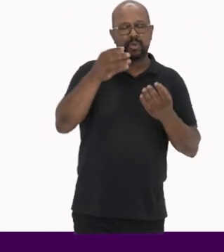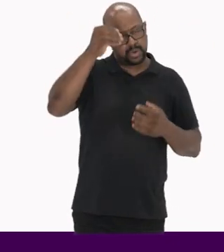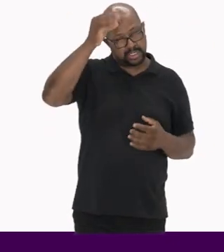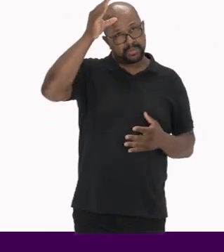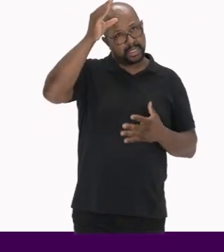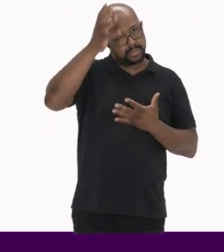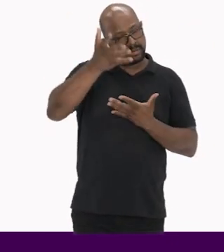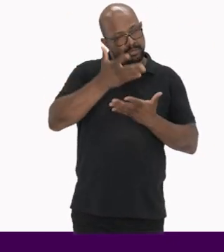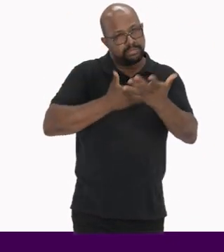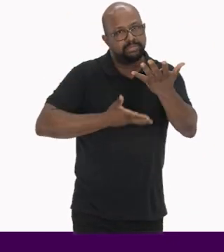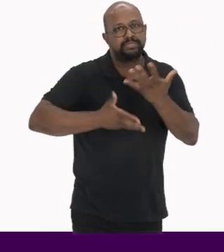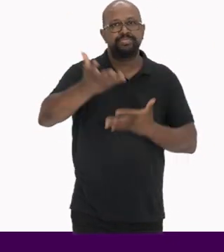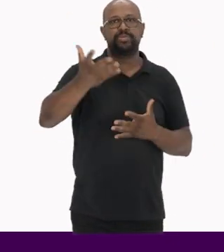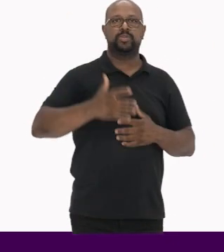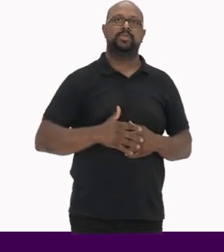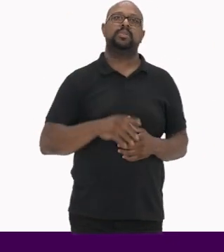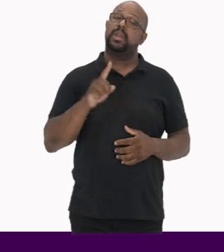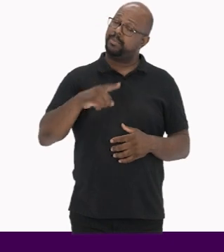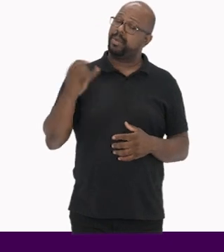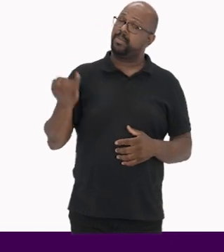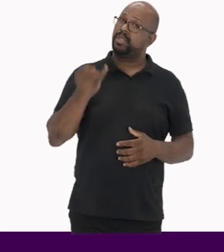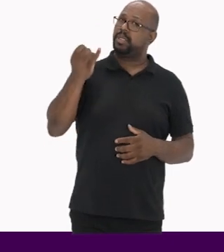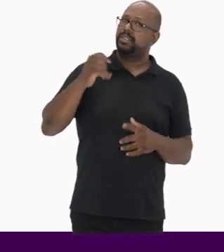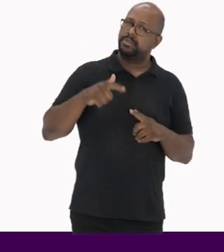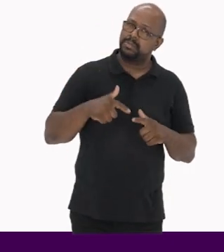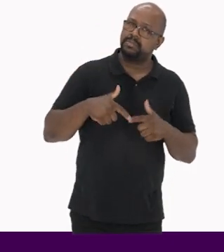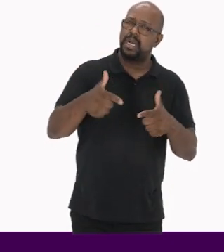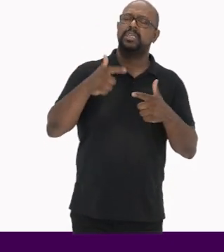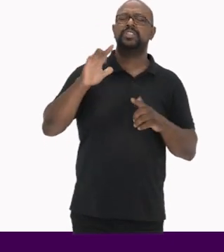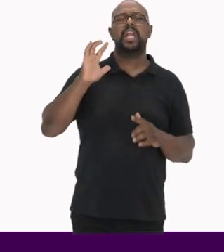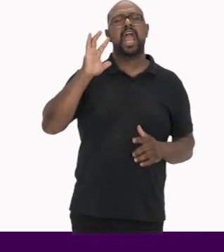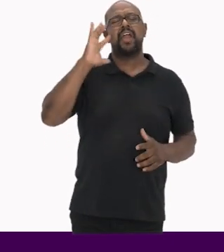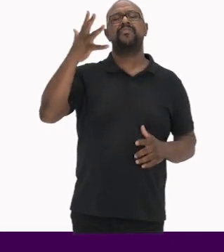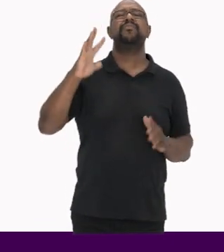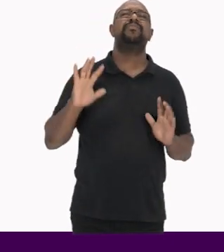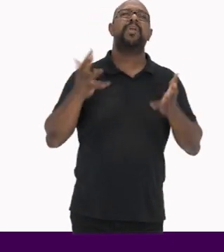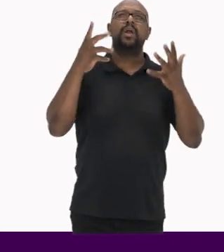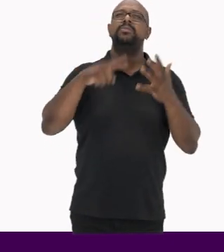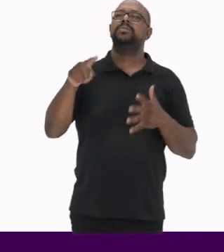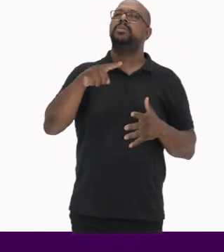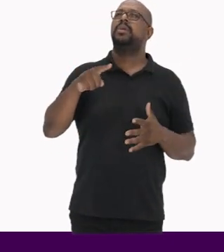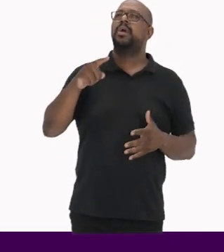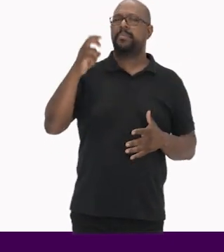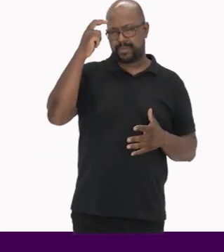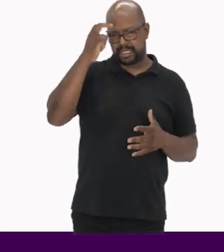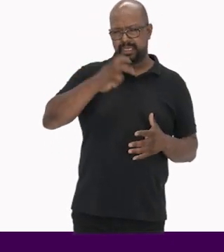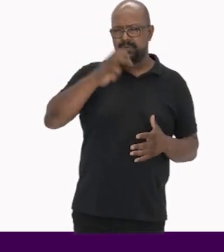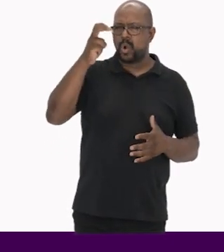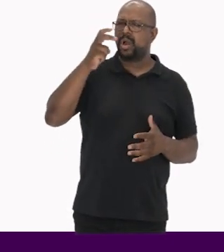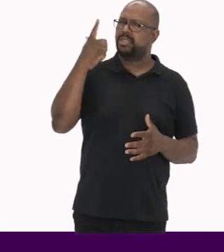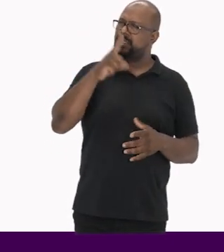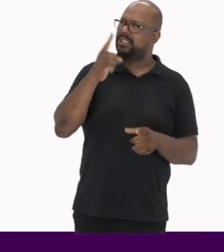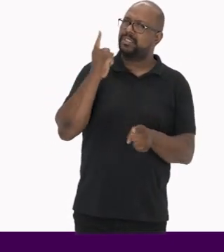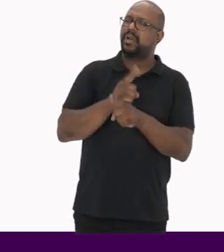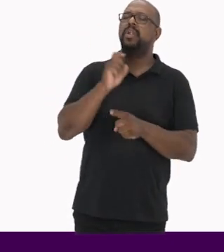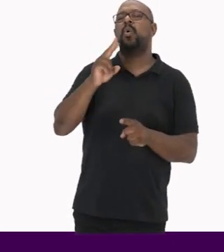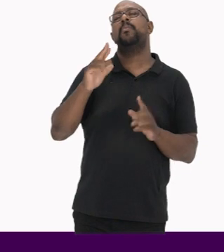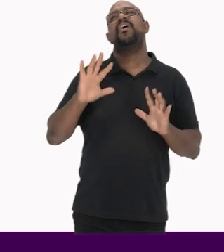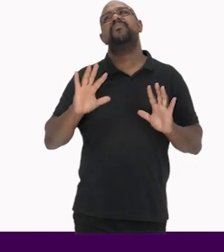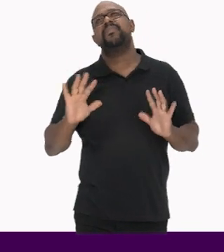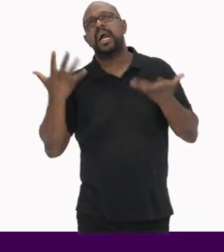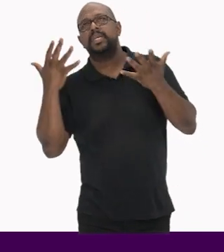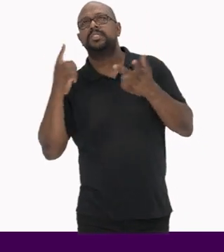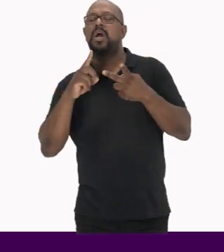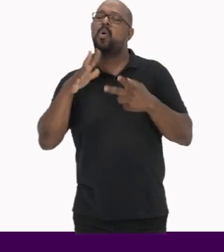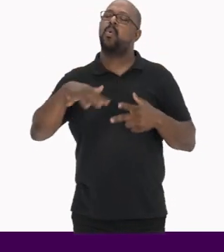conhecimento Também é importante a realização de eventos A partir dos patrimônios identificados Ou uma festa,